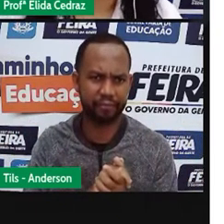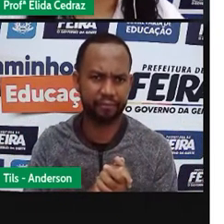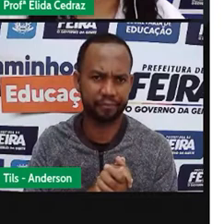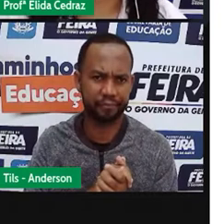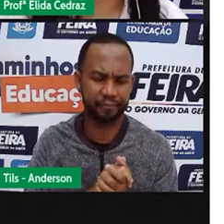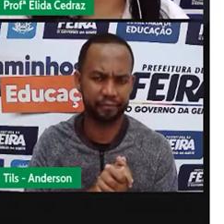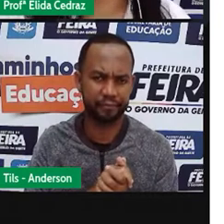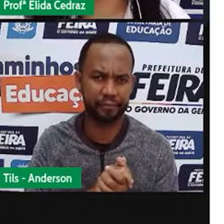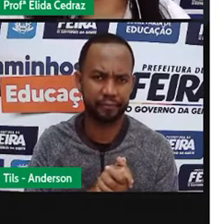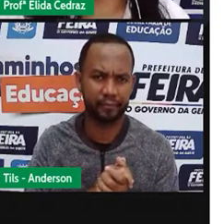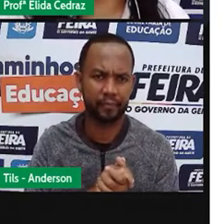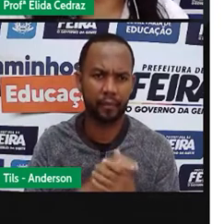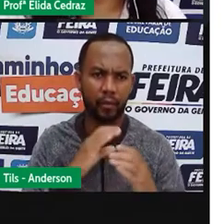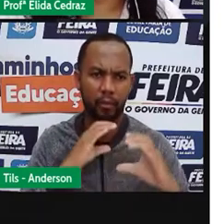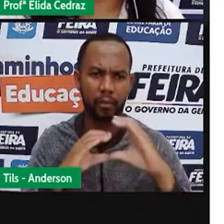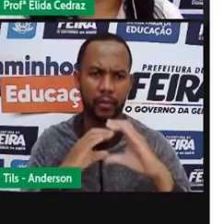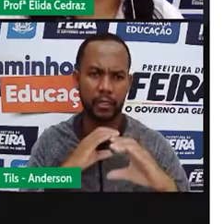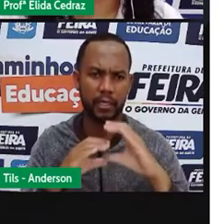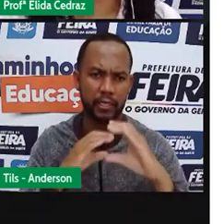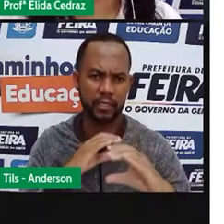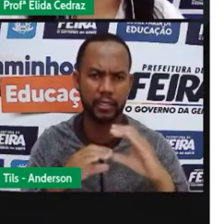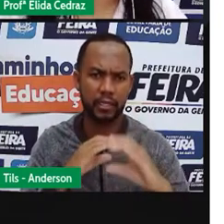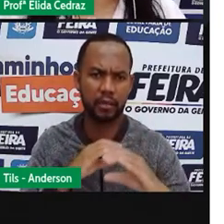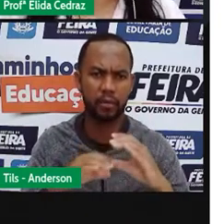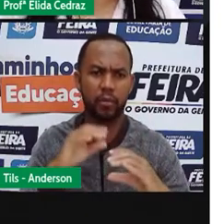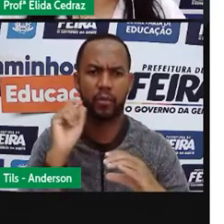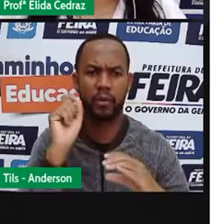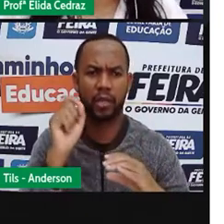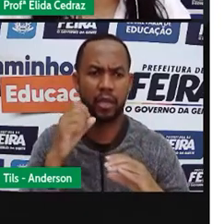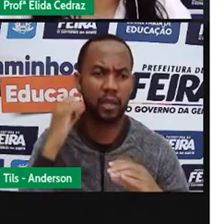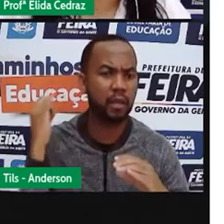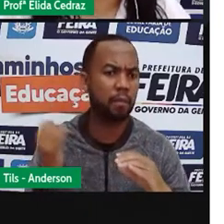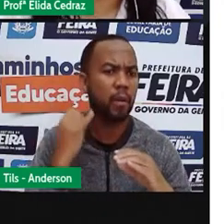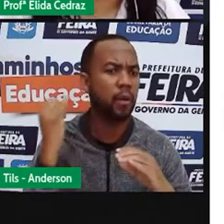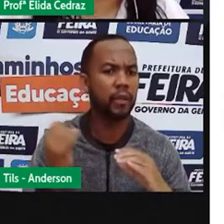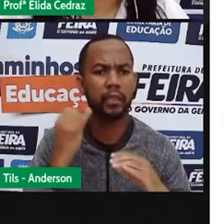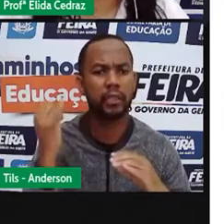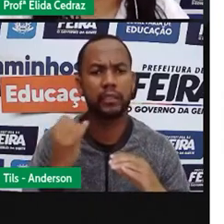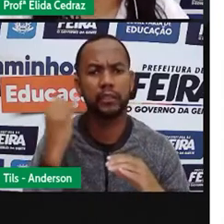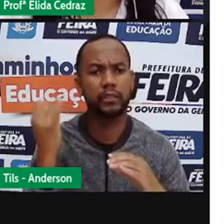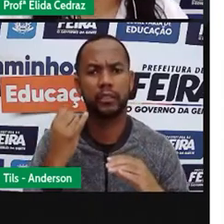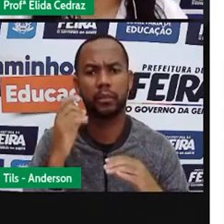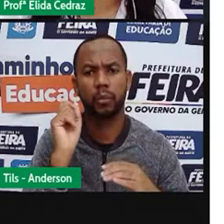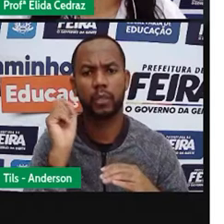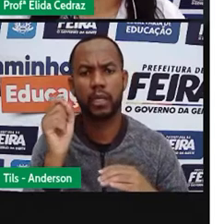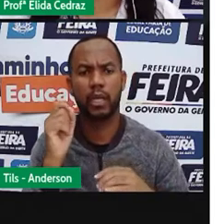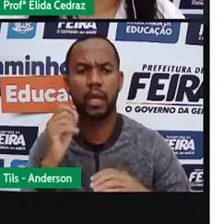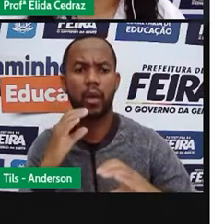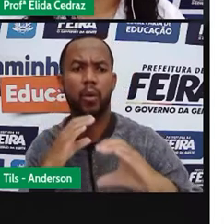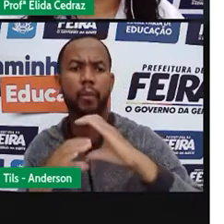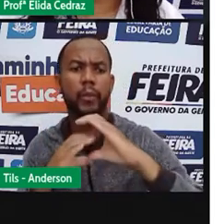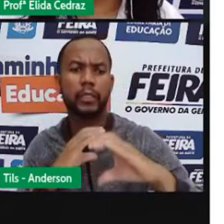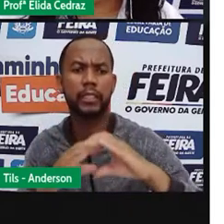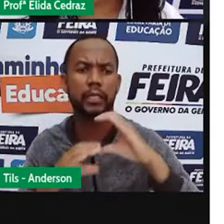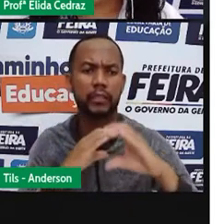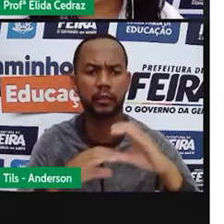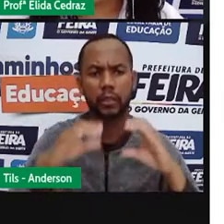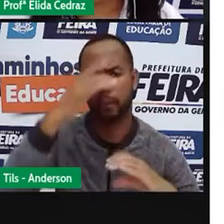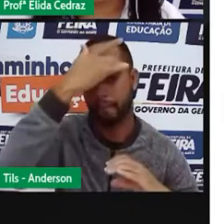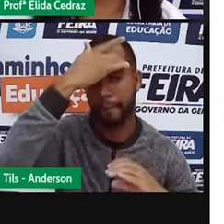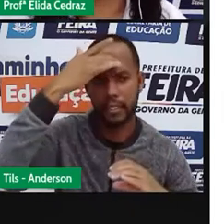Meios de comunicação são ferramentas que permitem a comunicação entre